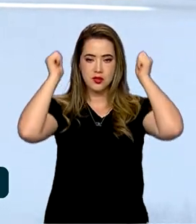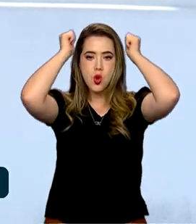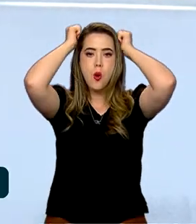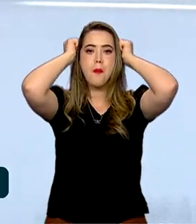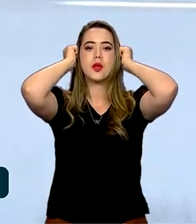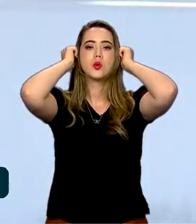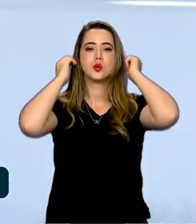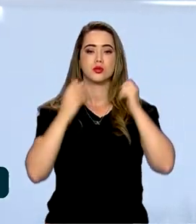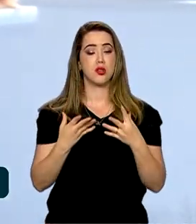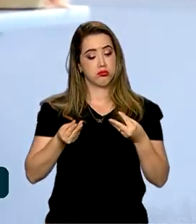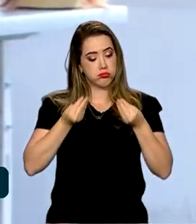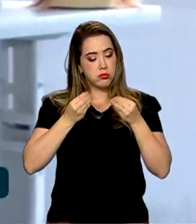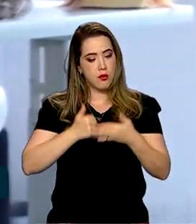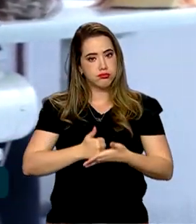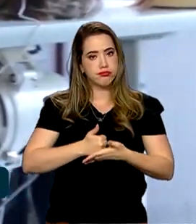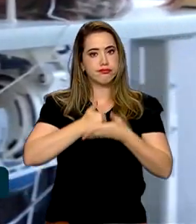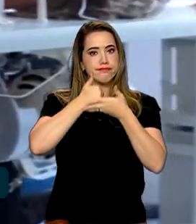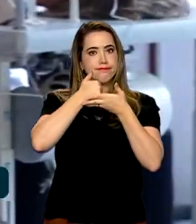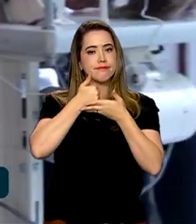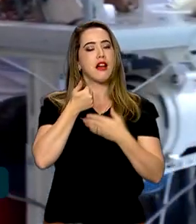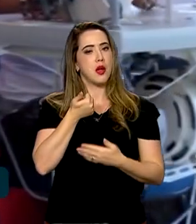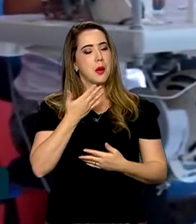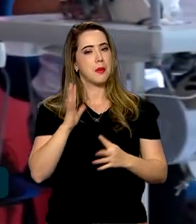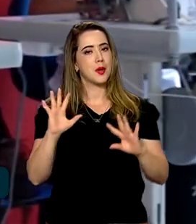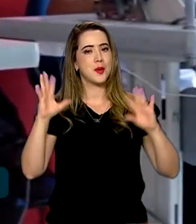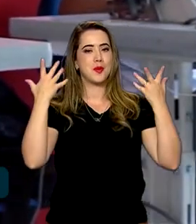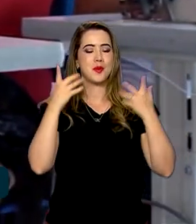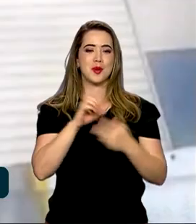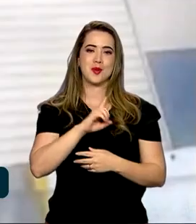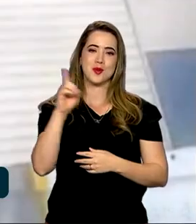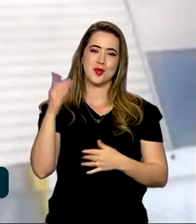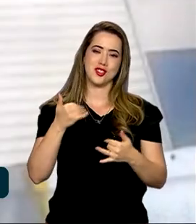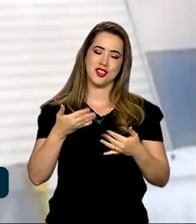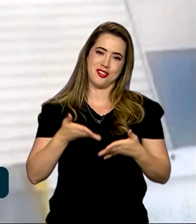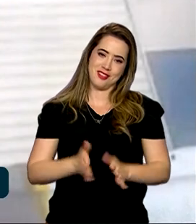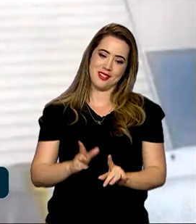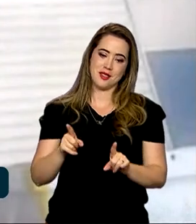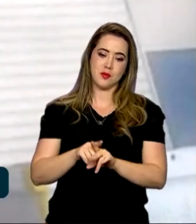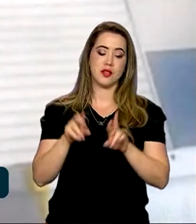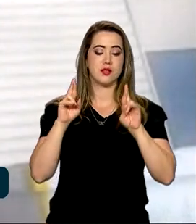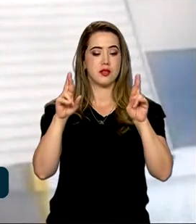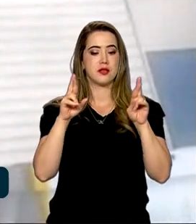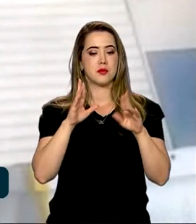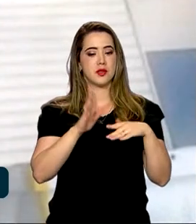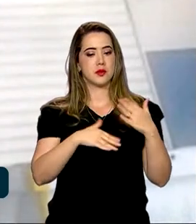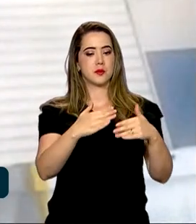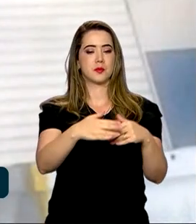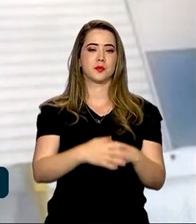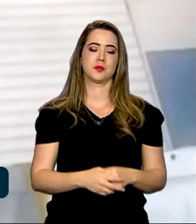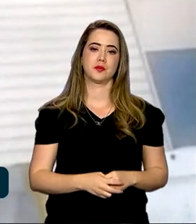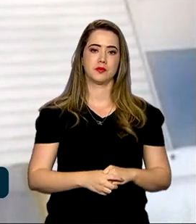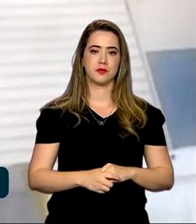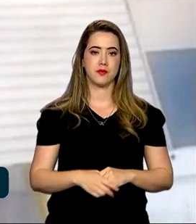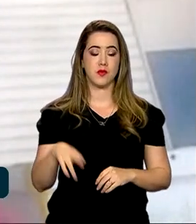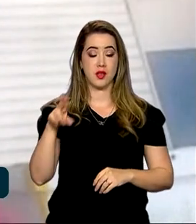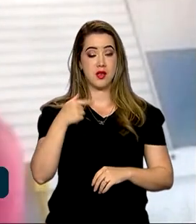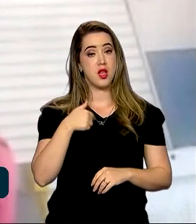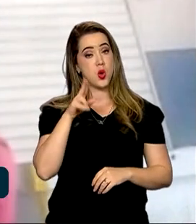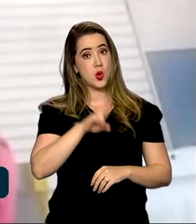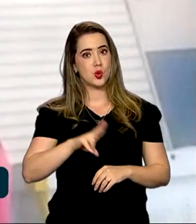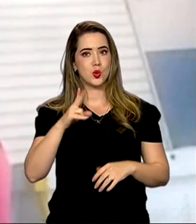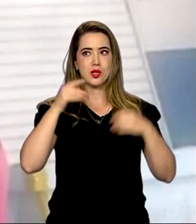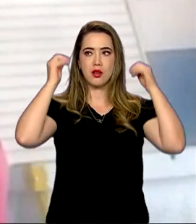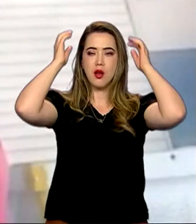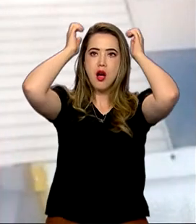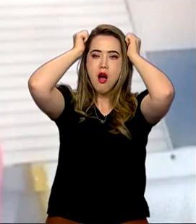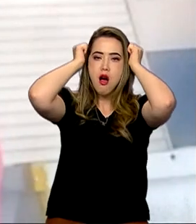segurança e confiança para comemorar o aniversário e esperança para seguir em frente. Eu usei e eu me senti muito